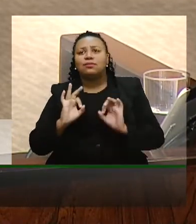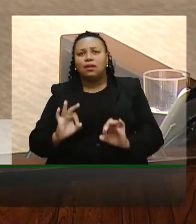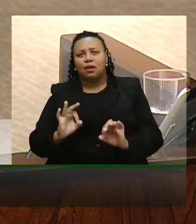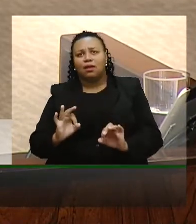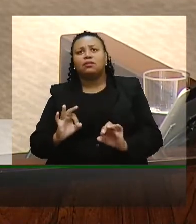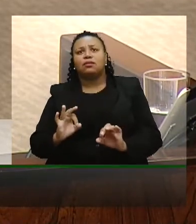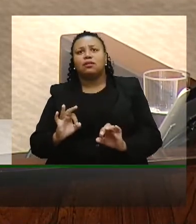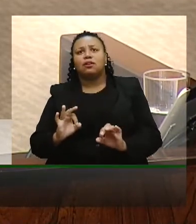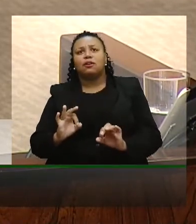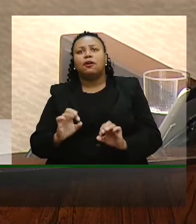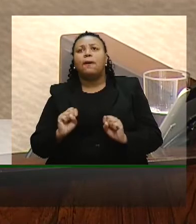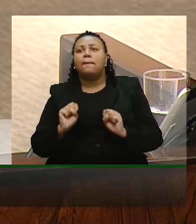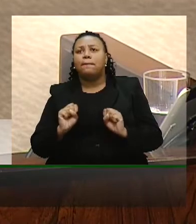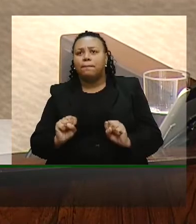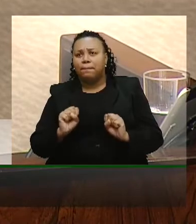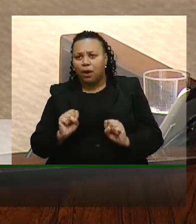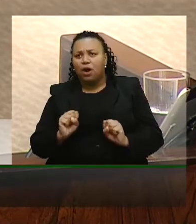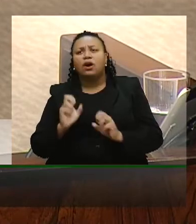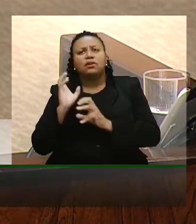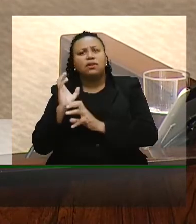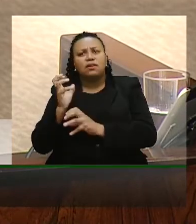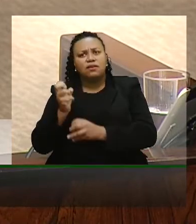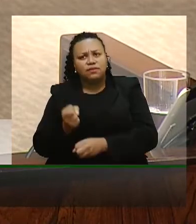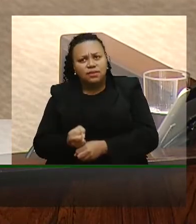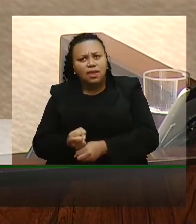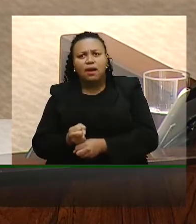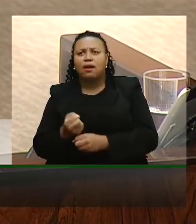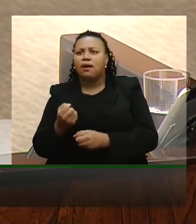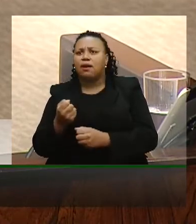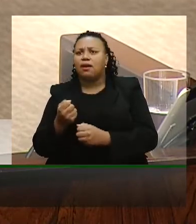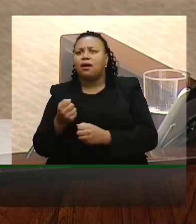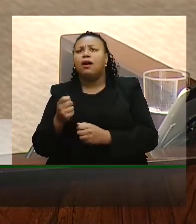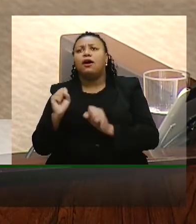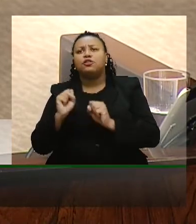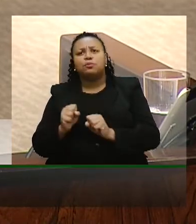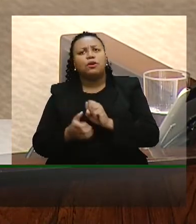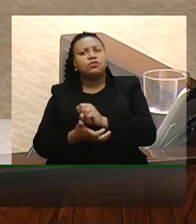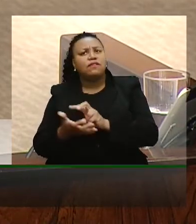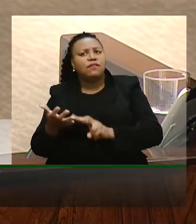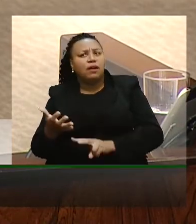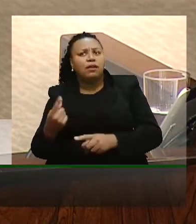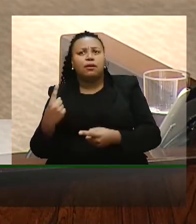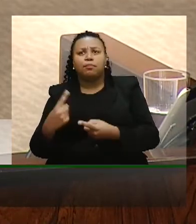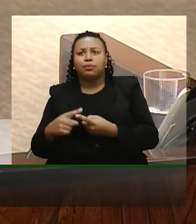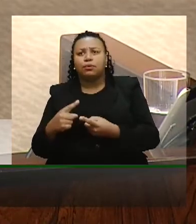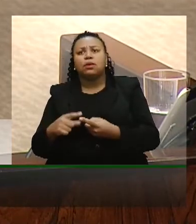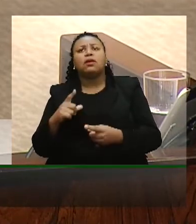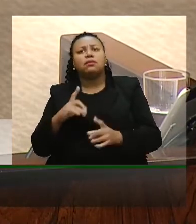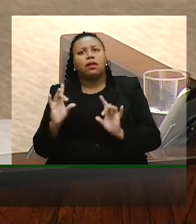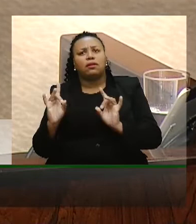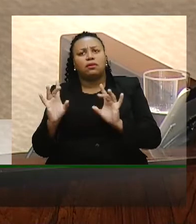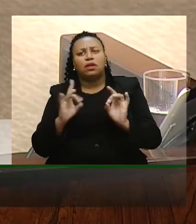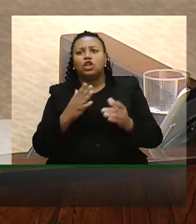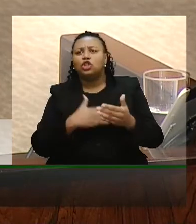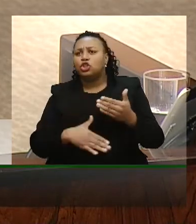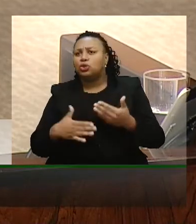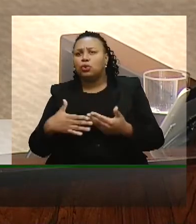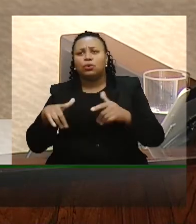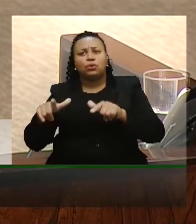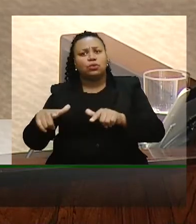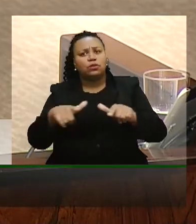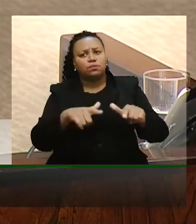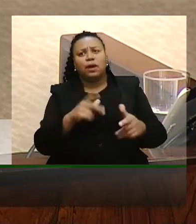podem revisar a sua condição e nós podemos reavaliar porque existe privilégio em todos os espaços sempre